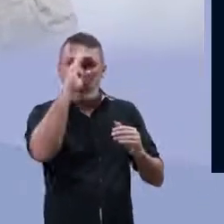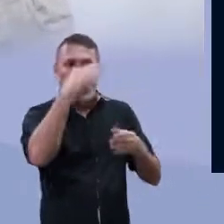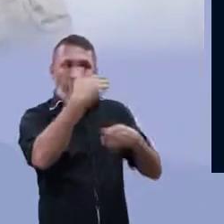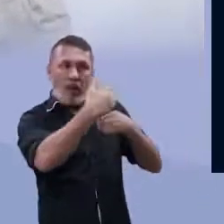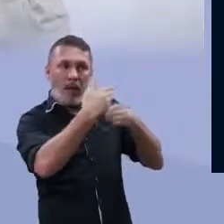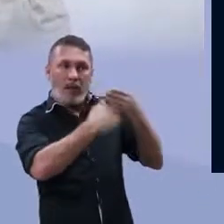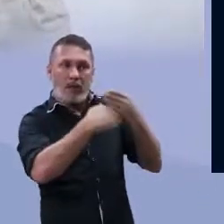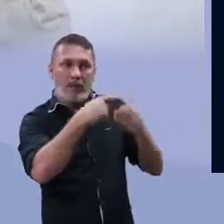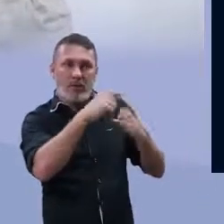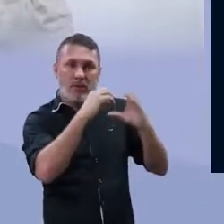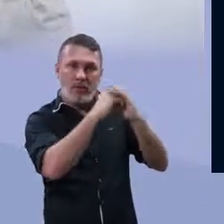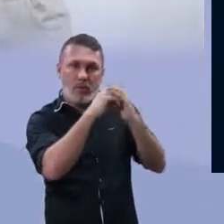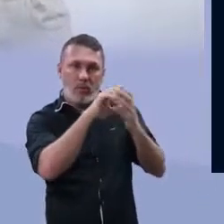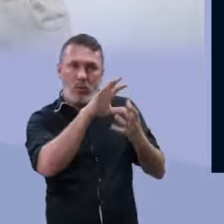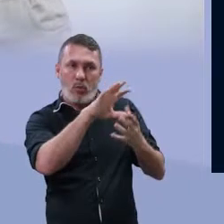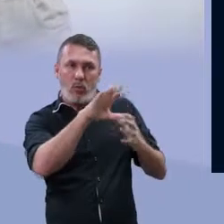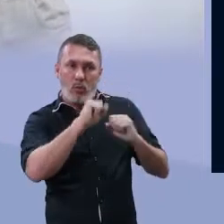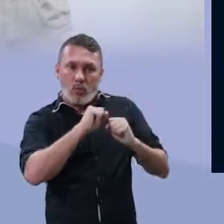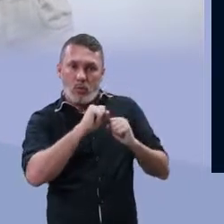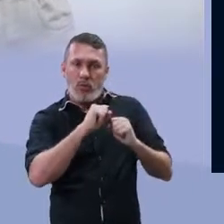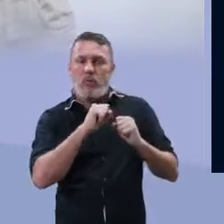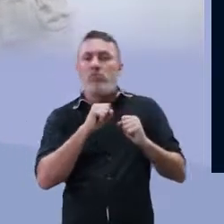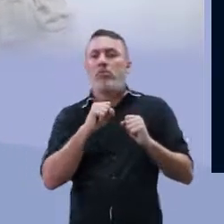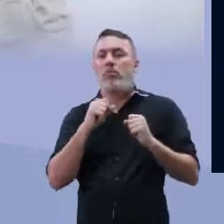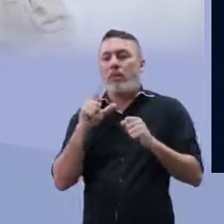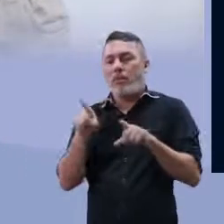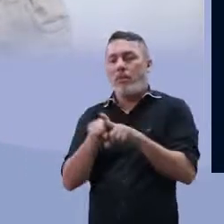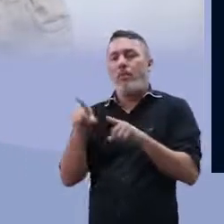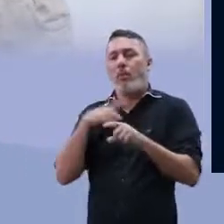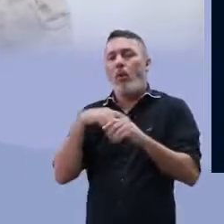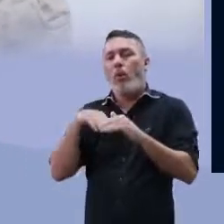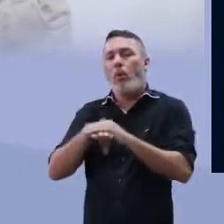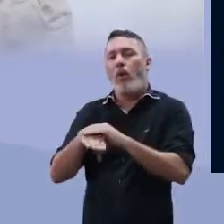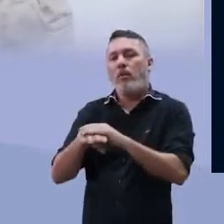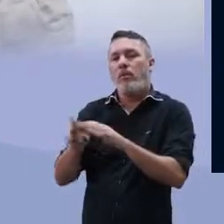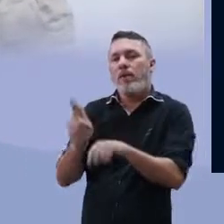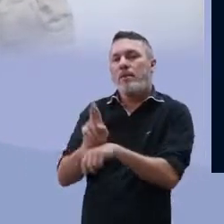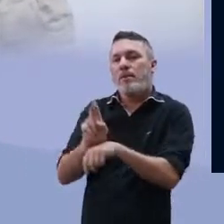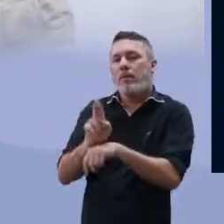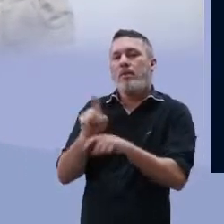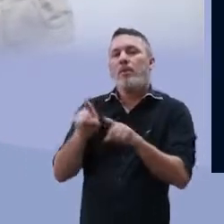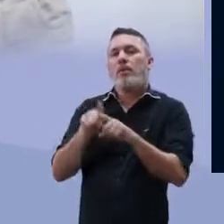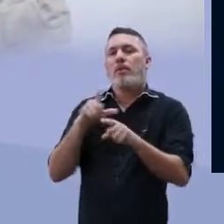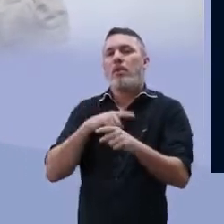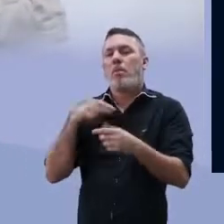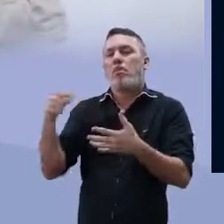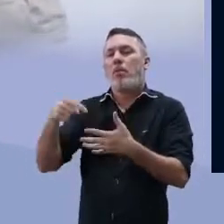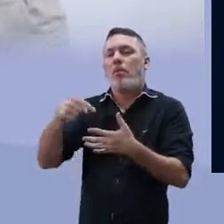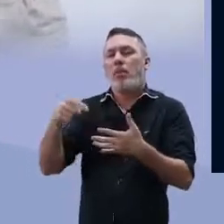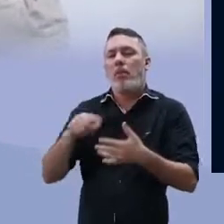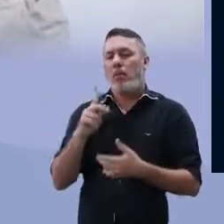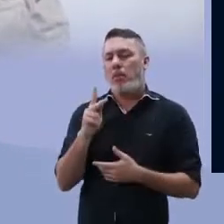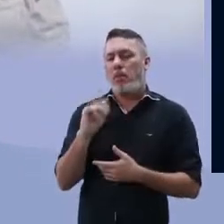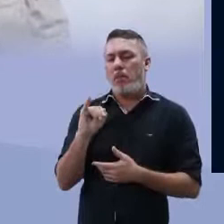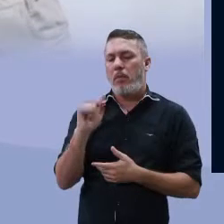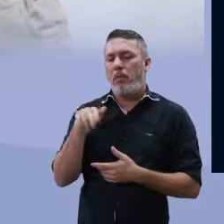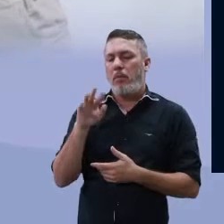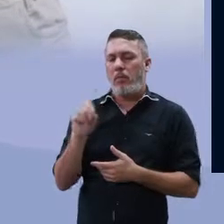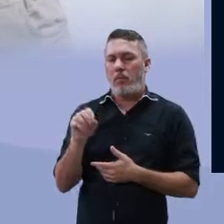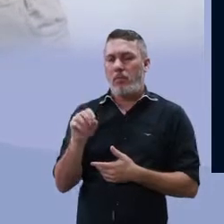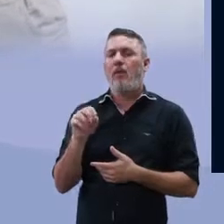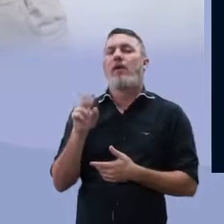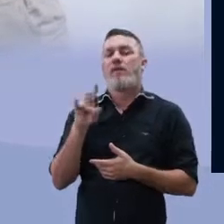de acordo com essa parede celular, com a substância de reserva que elas vão apresentar e com o tipo de